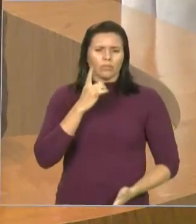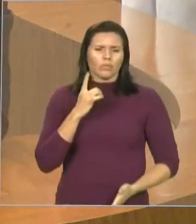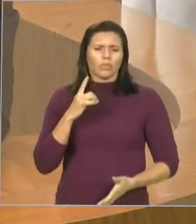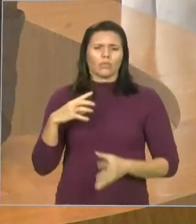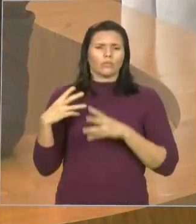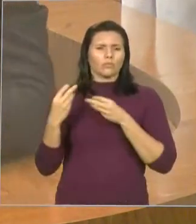presidente.